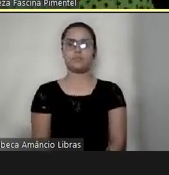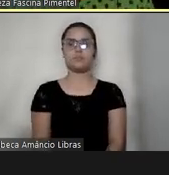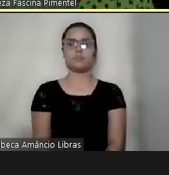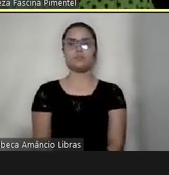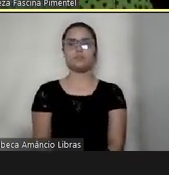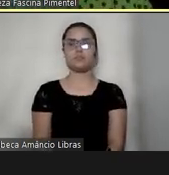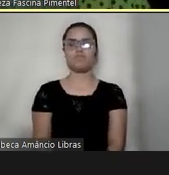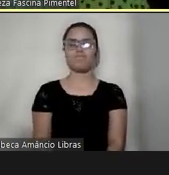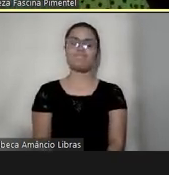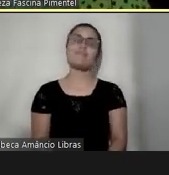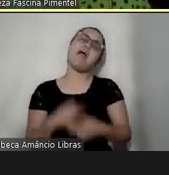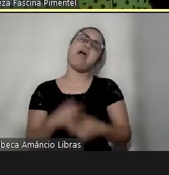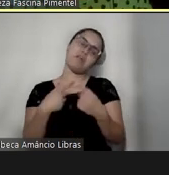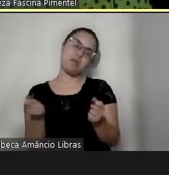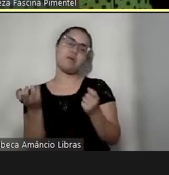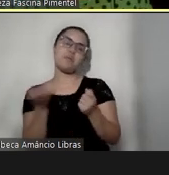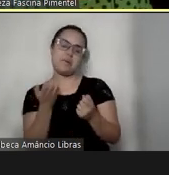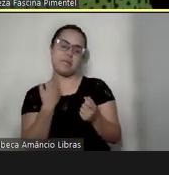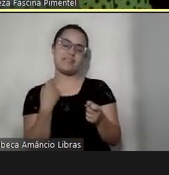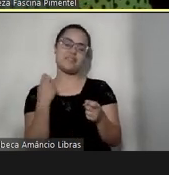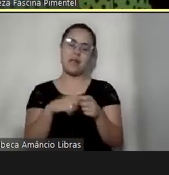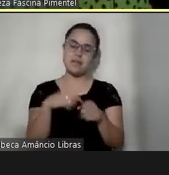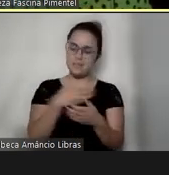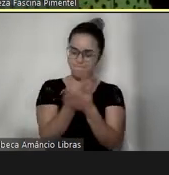Era isso que eu queria trazer para vocês.